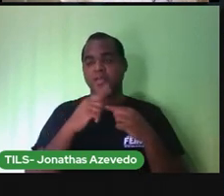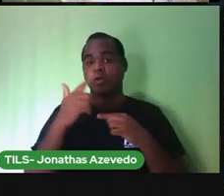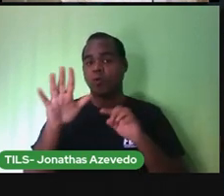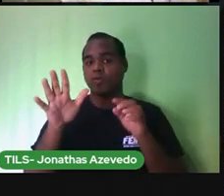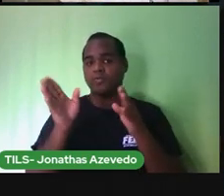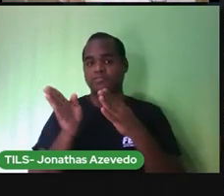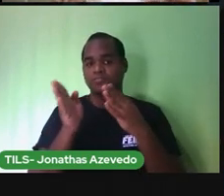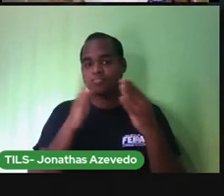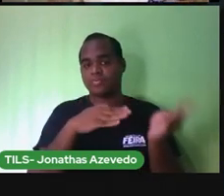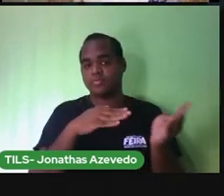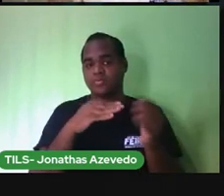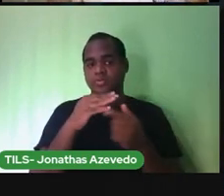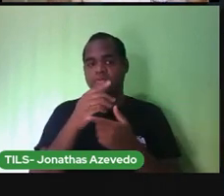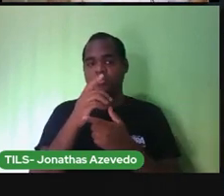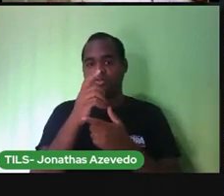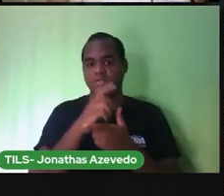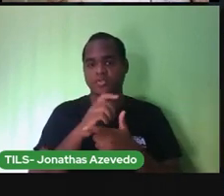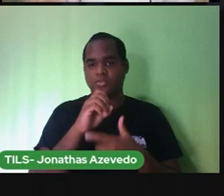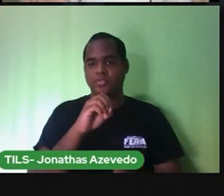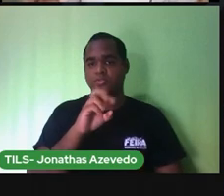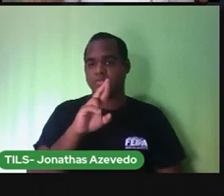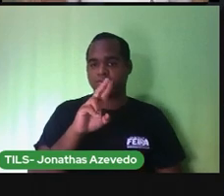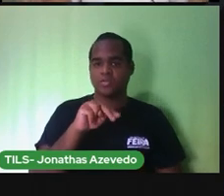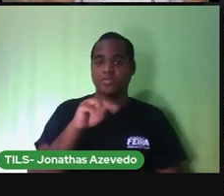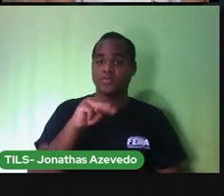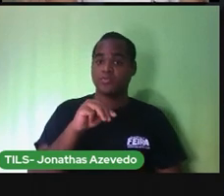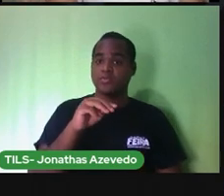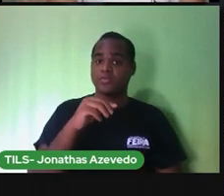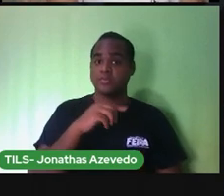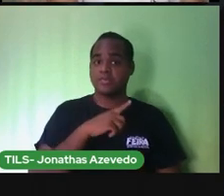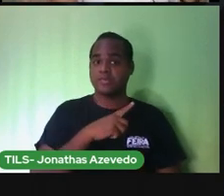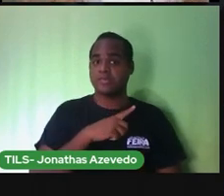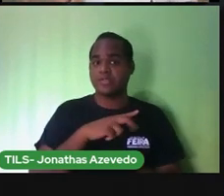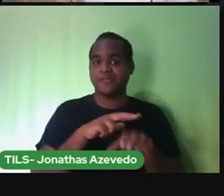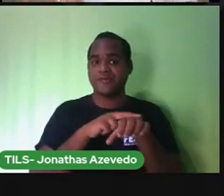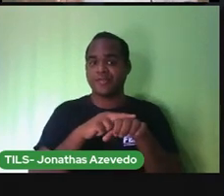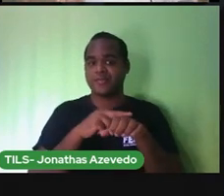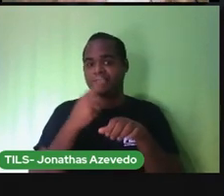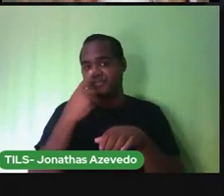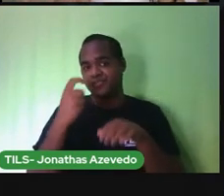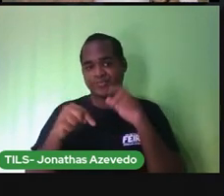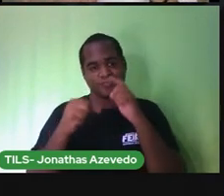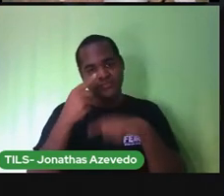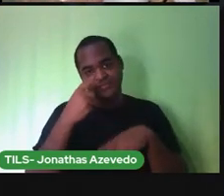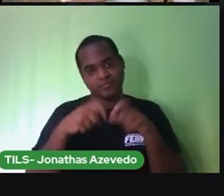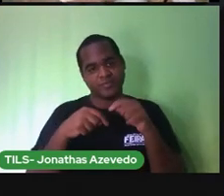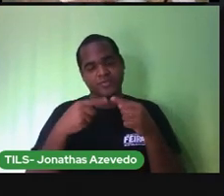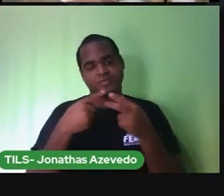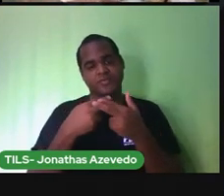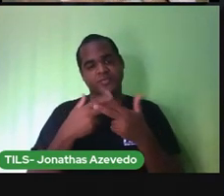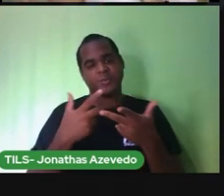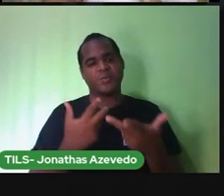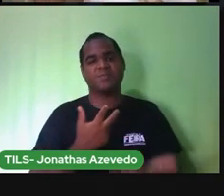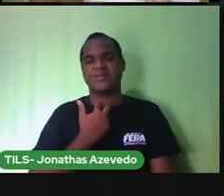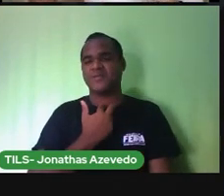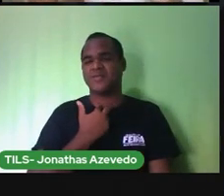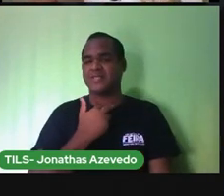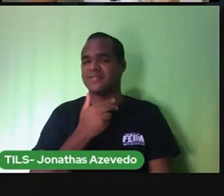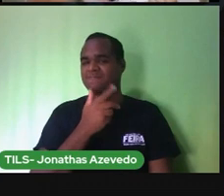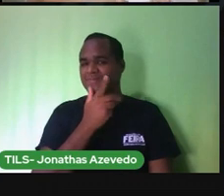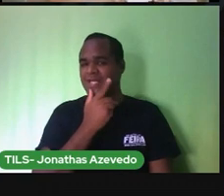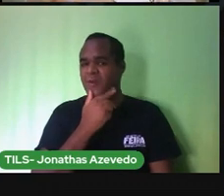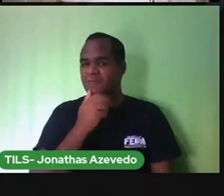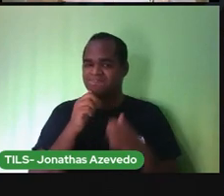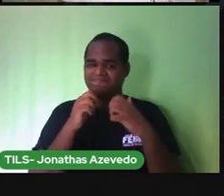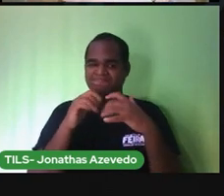chorume você vê que aí é um lugar verde e se a gente joga o lixo à toa assim o líquido do lixo vai